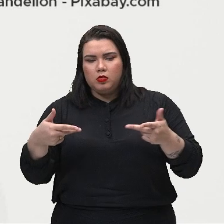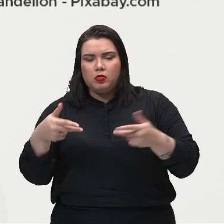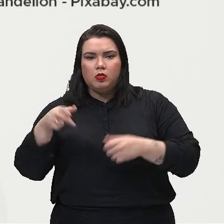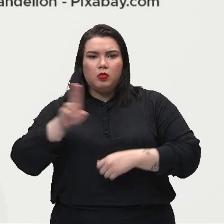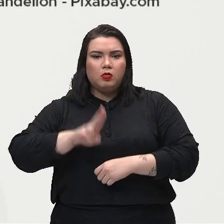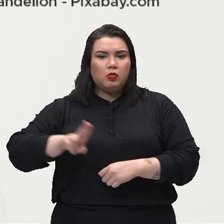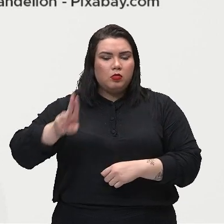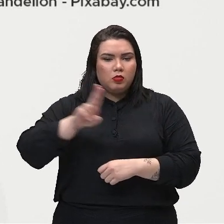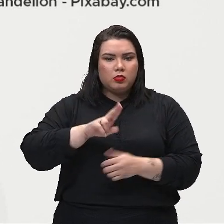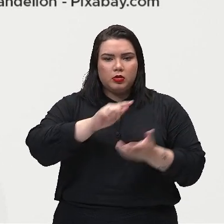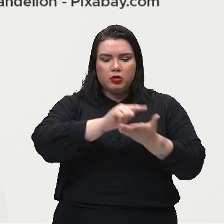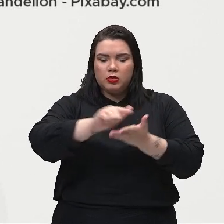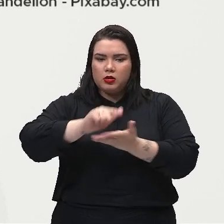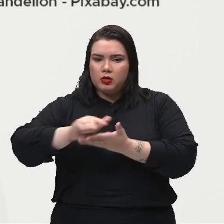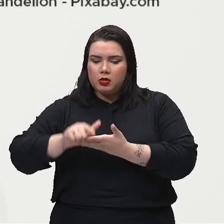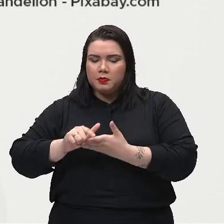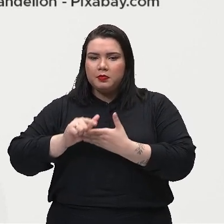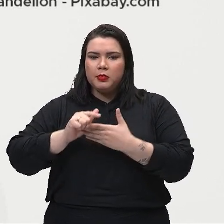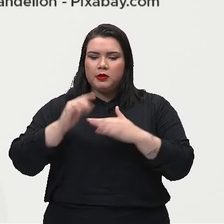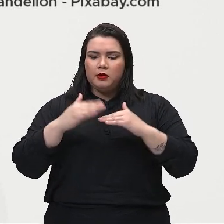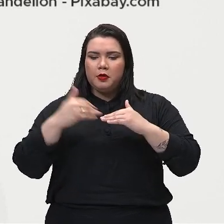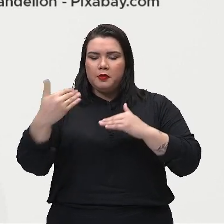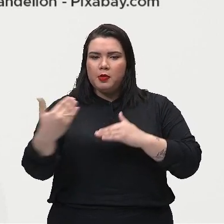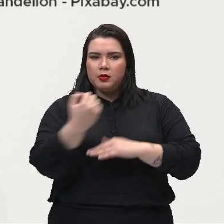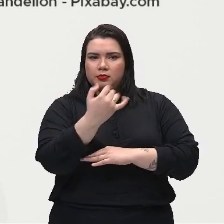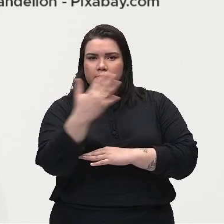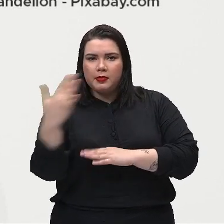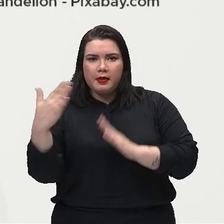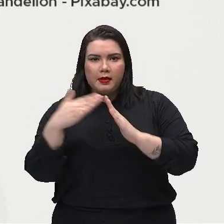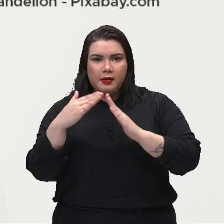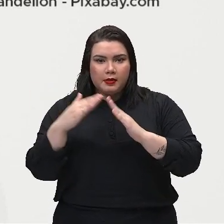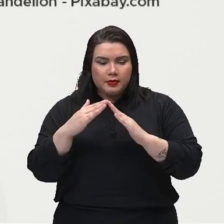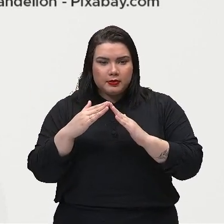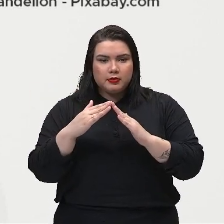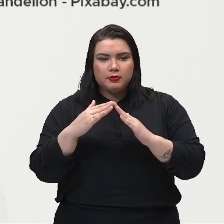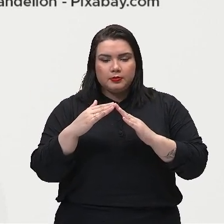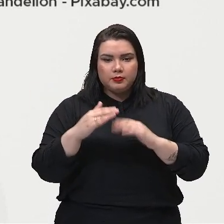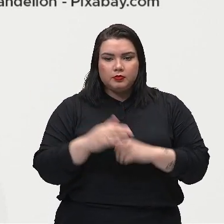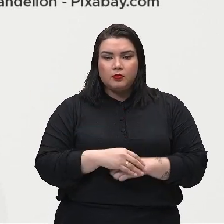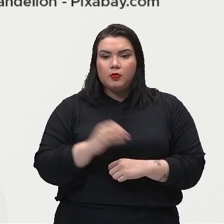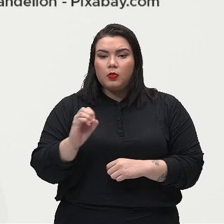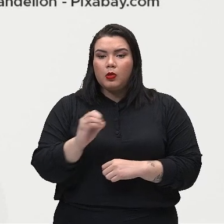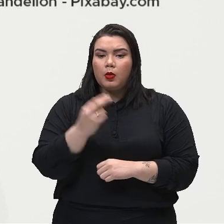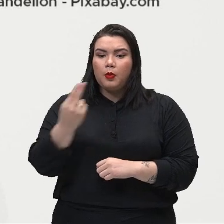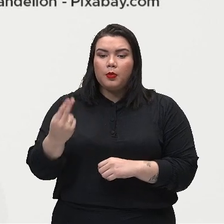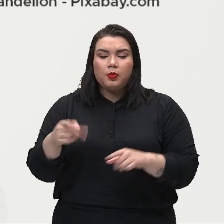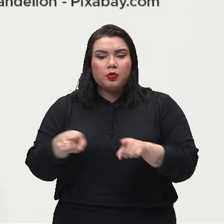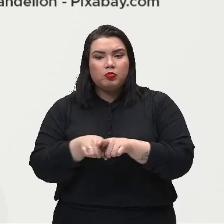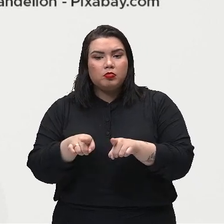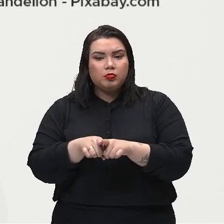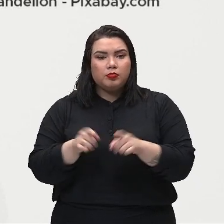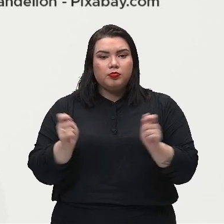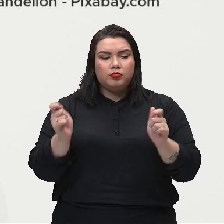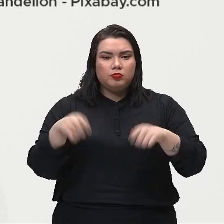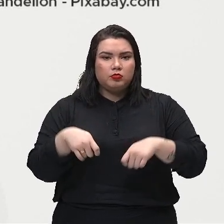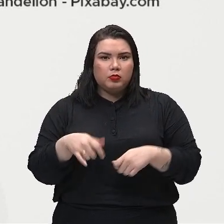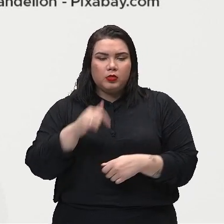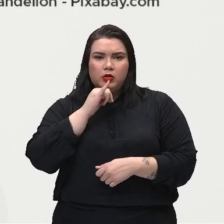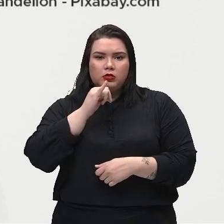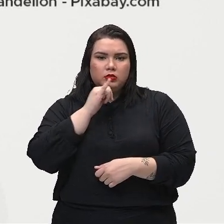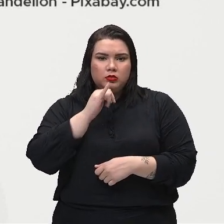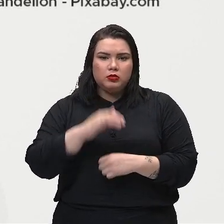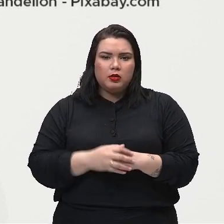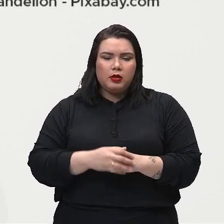na limpeza do quintal? Será que vocês têm? Ou vocês podem também fazer? Imagina quem fez aqueles